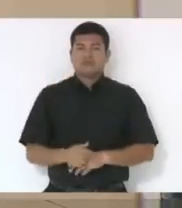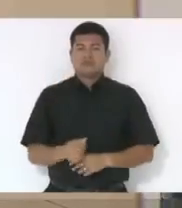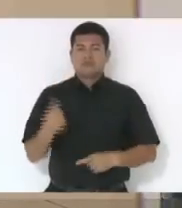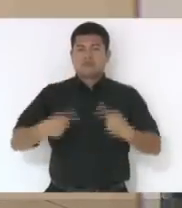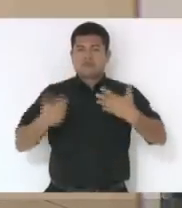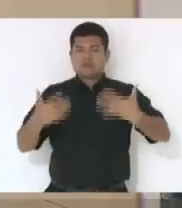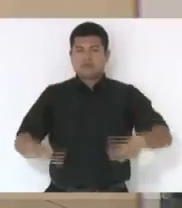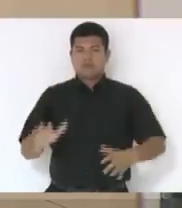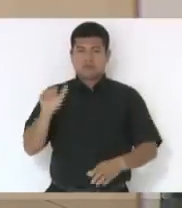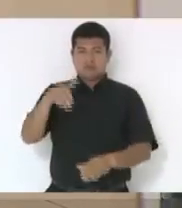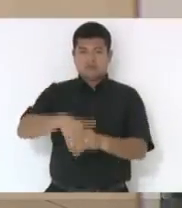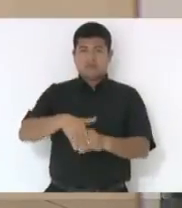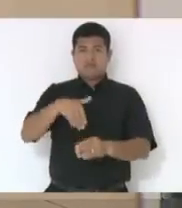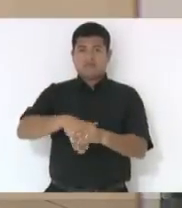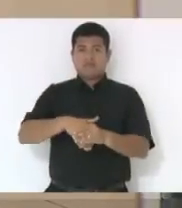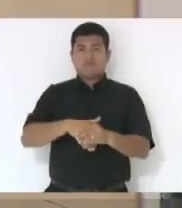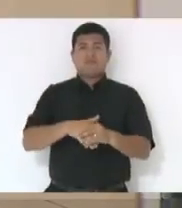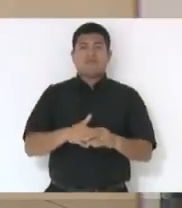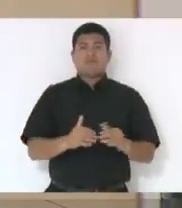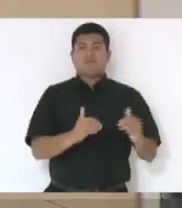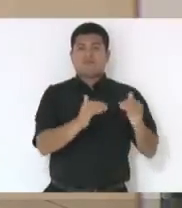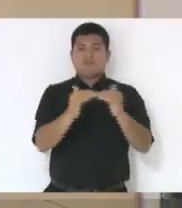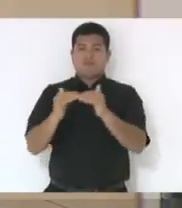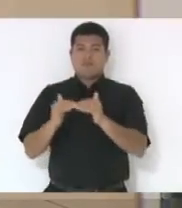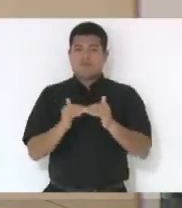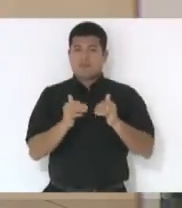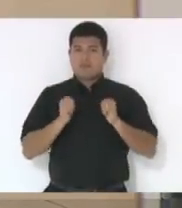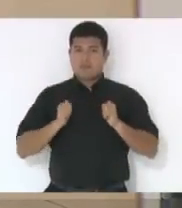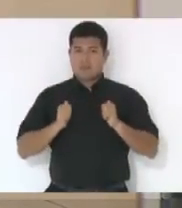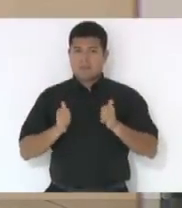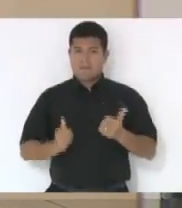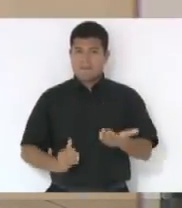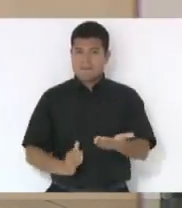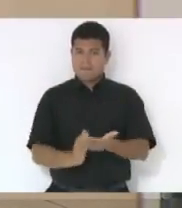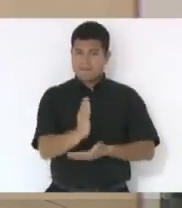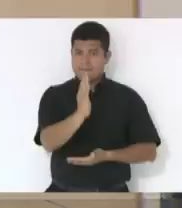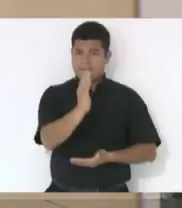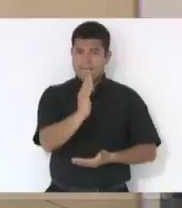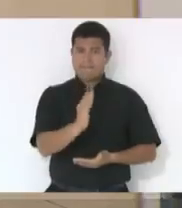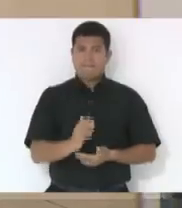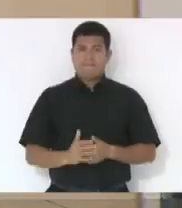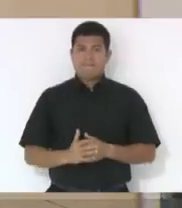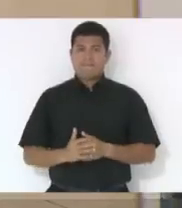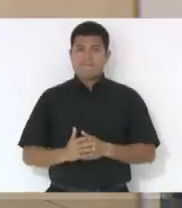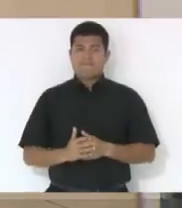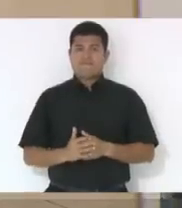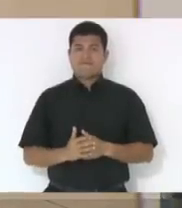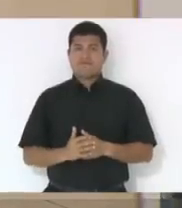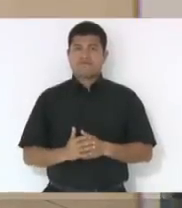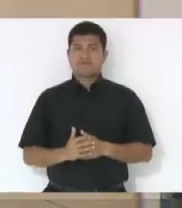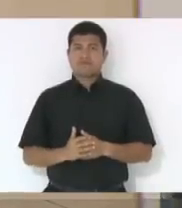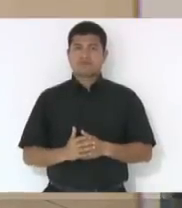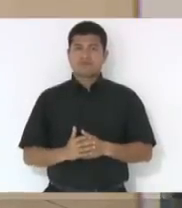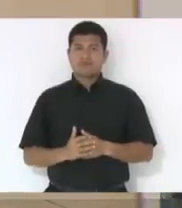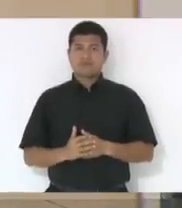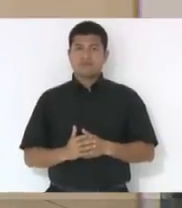discutir, em votação, quem estiver de acordo, permanece como está. Aprovado. Aprovado.